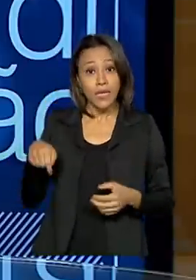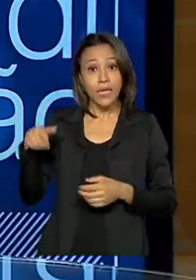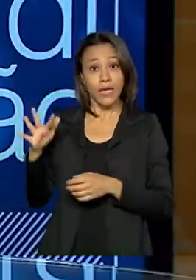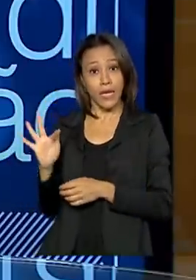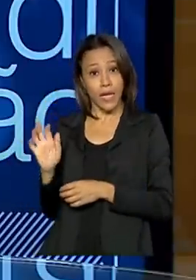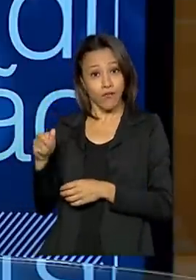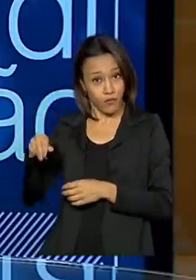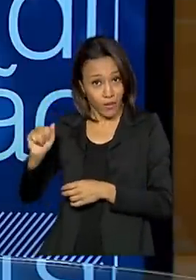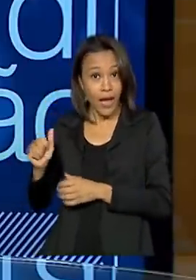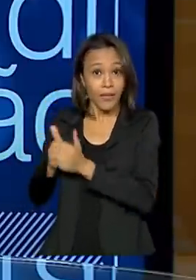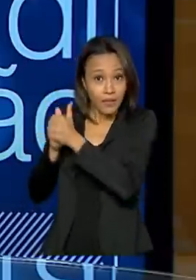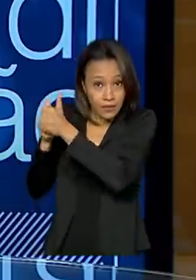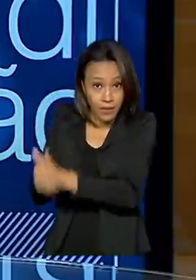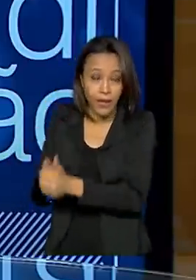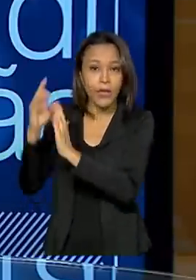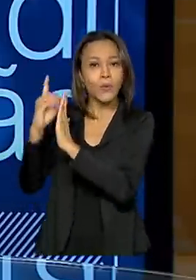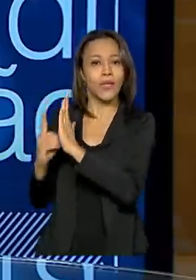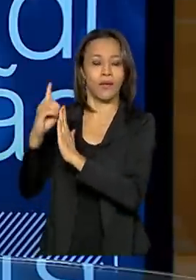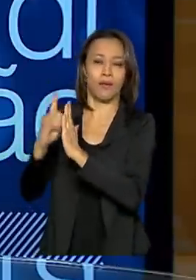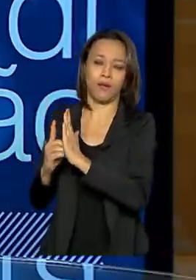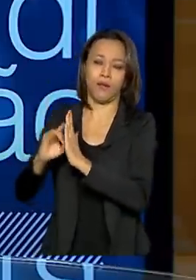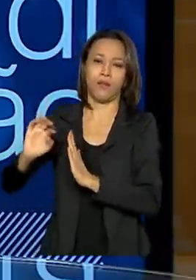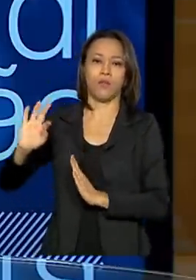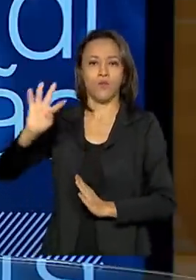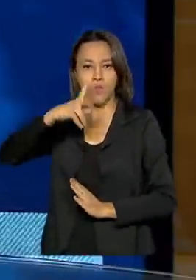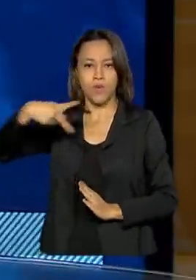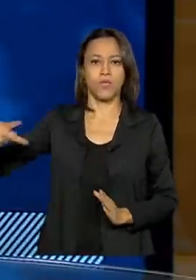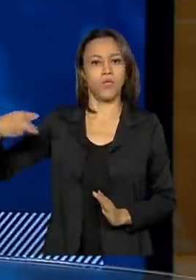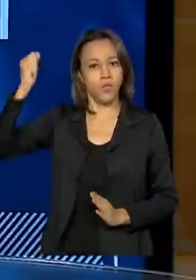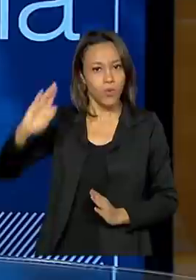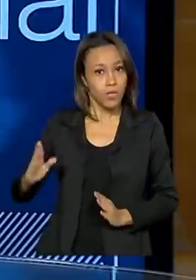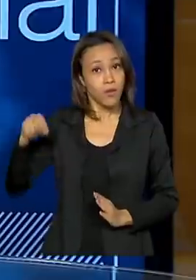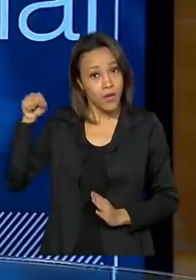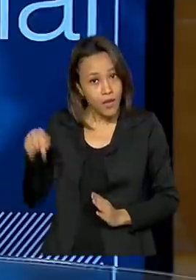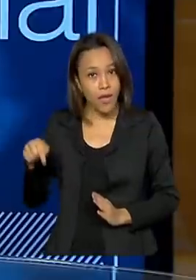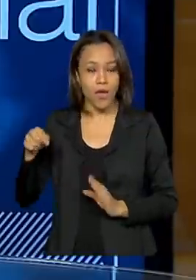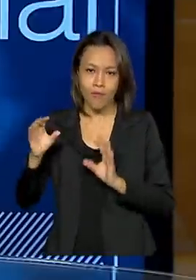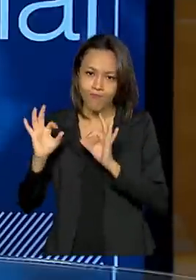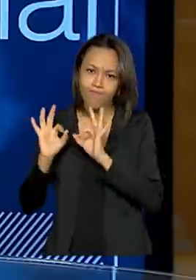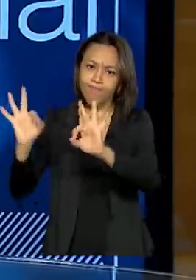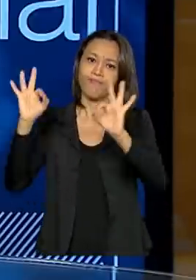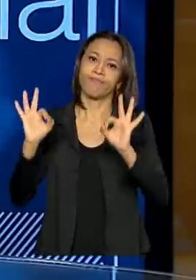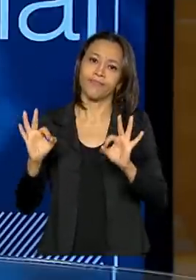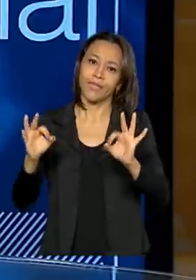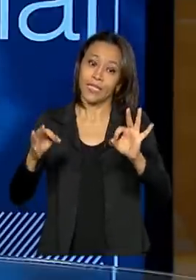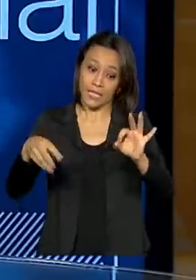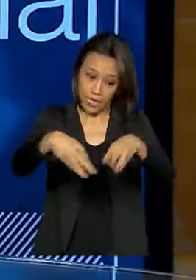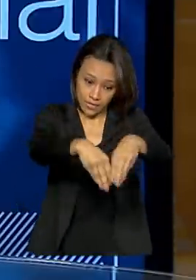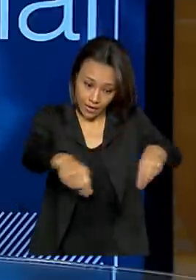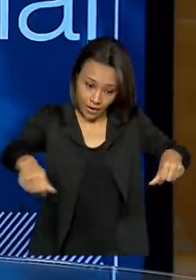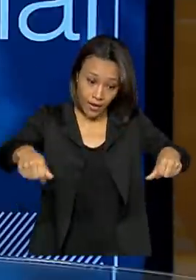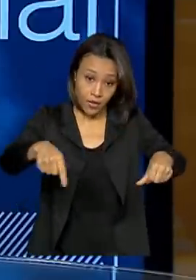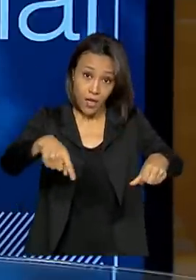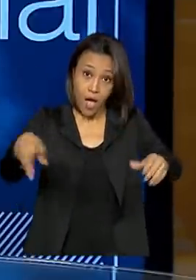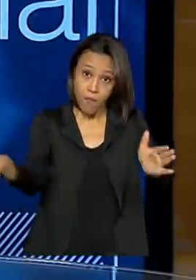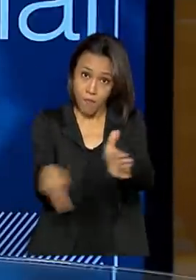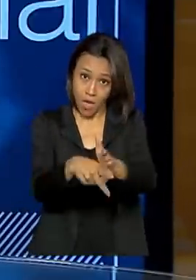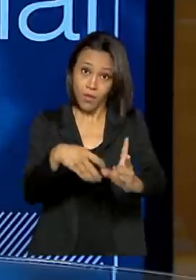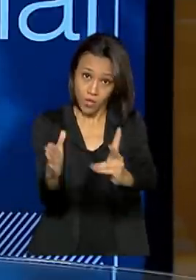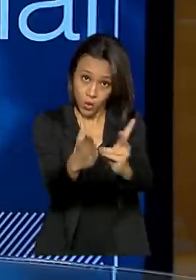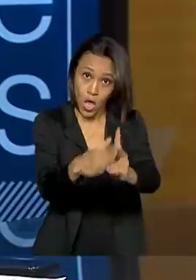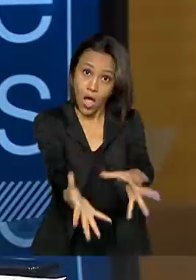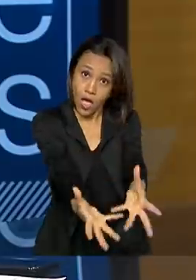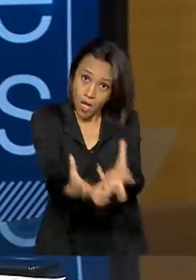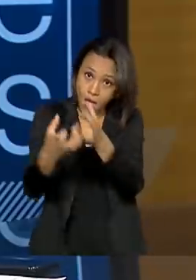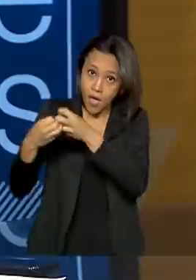do decreto homologatório do presidente da República, que é onde se consolida ela e é passado para o patrimônio da União, e vier a Secretaria de Patrimônio da